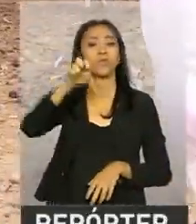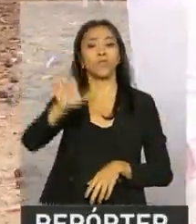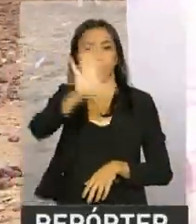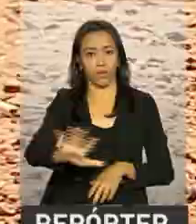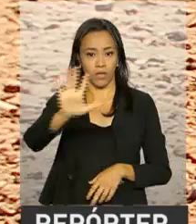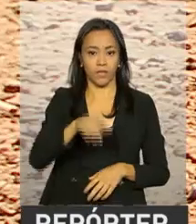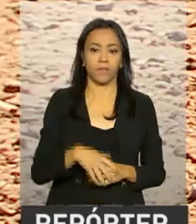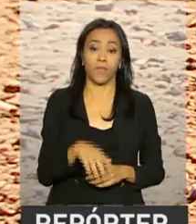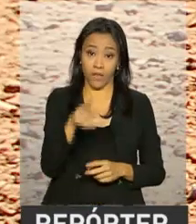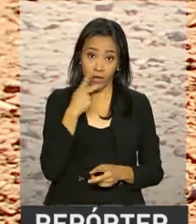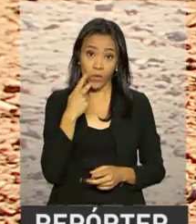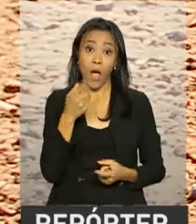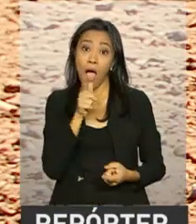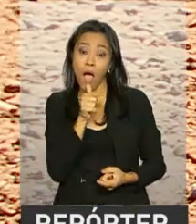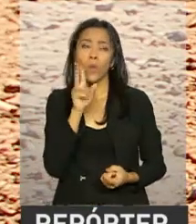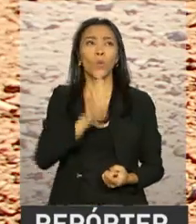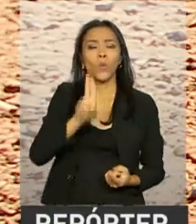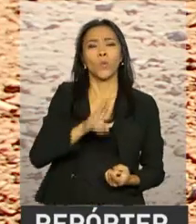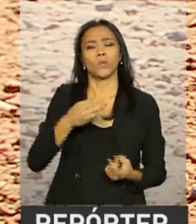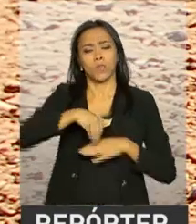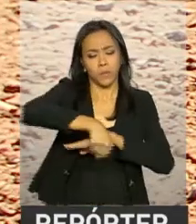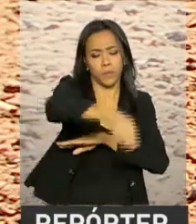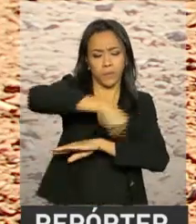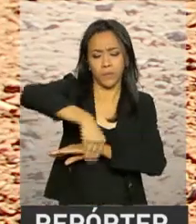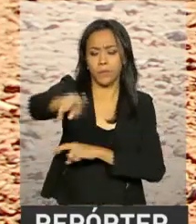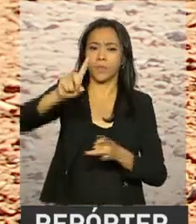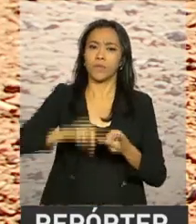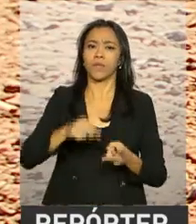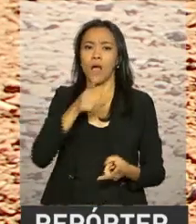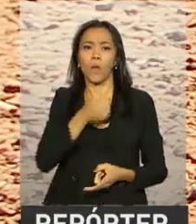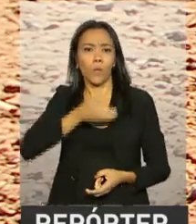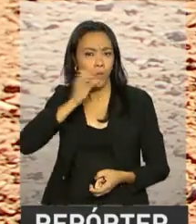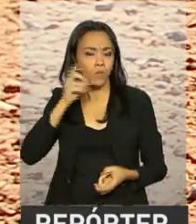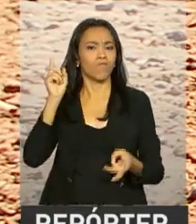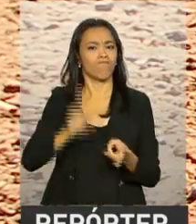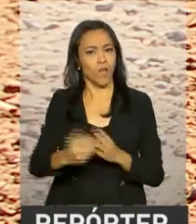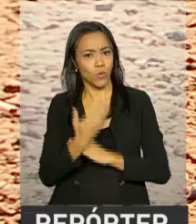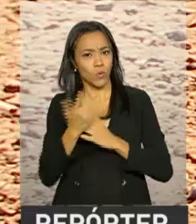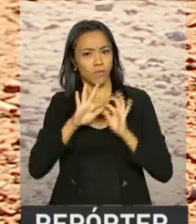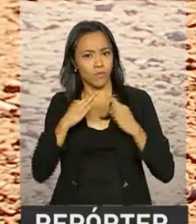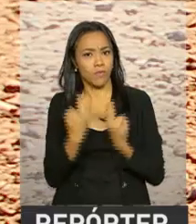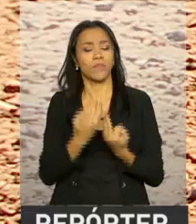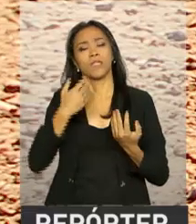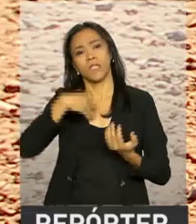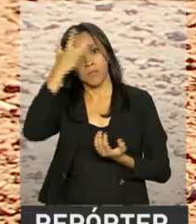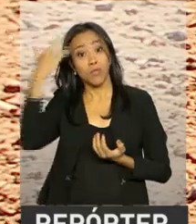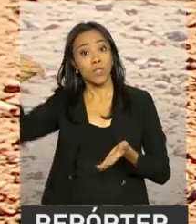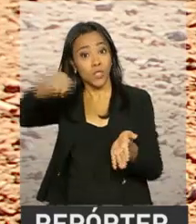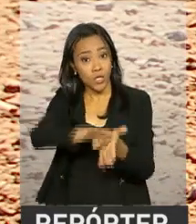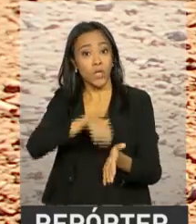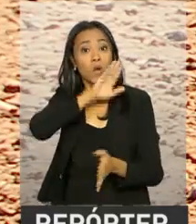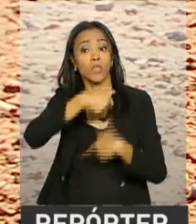produz, se mantém, né? Porque mantém a gente, os animais, as pessoas que